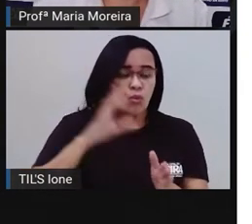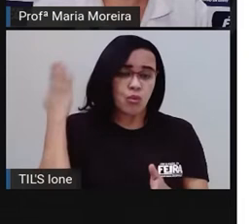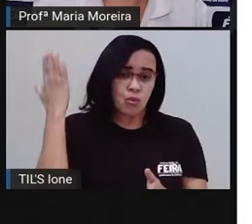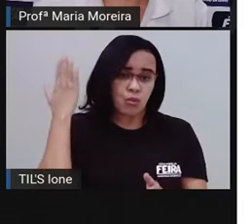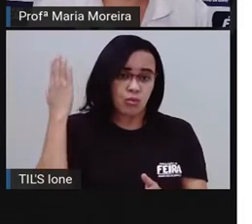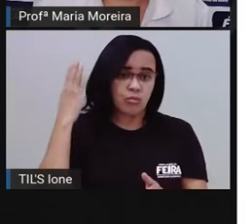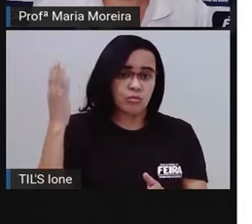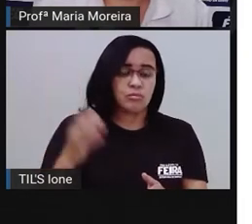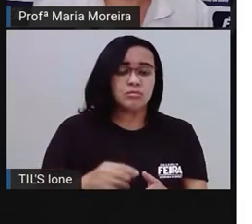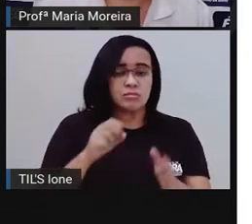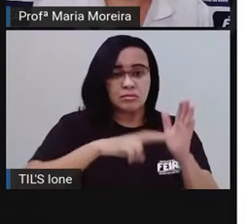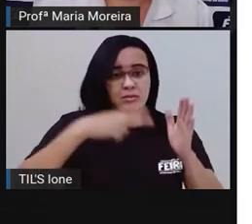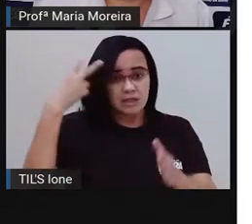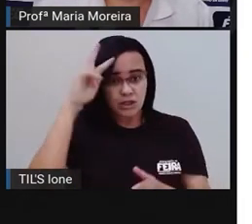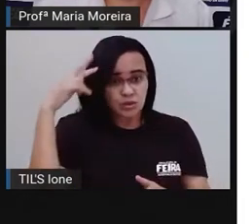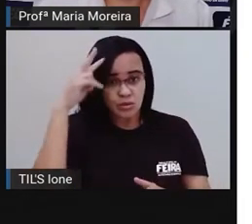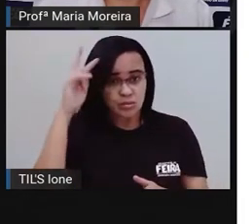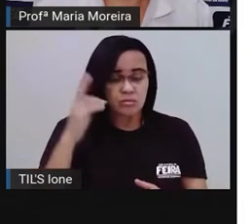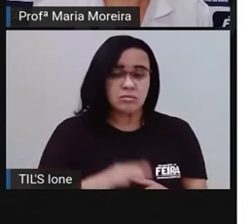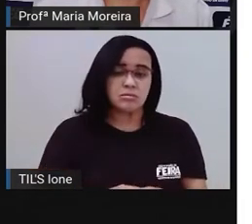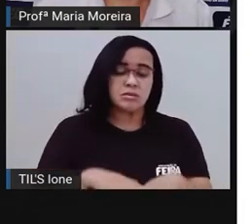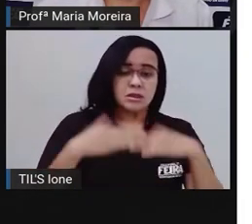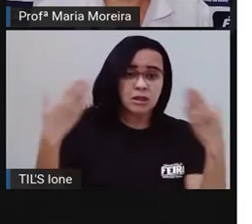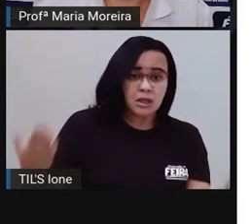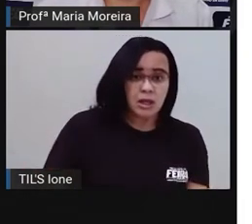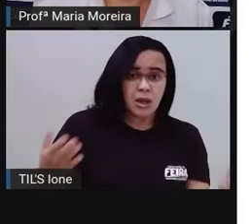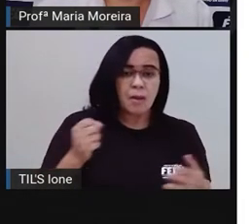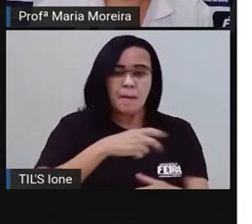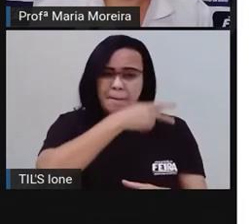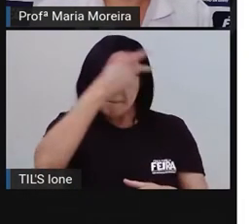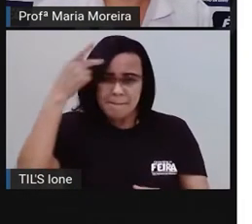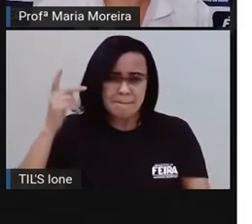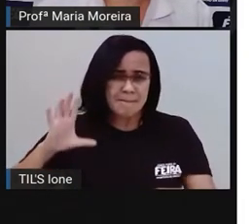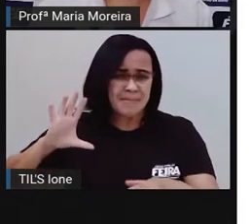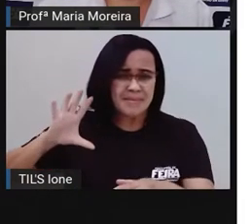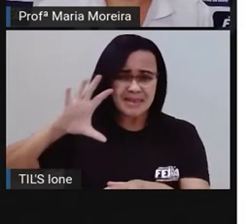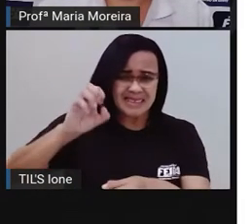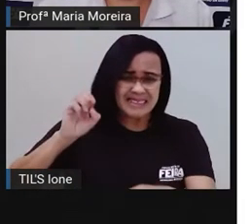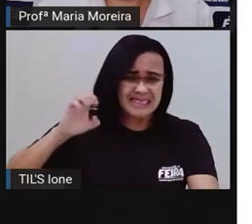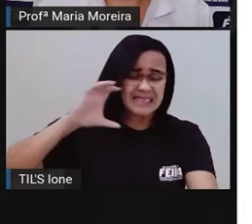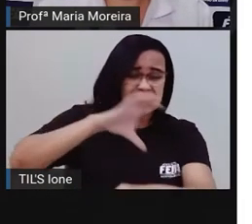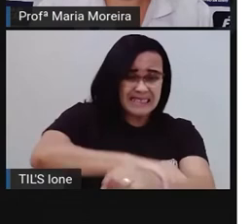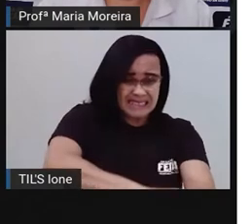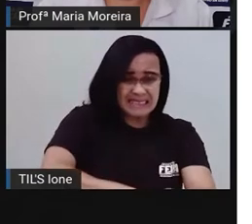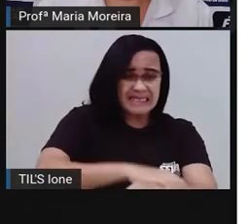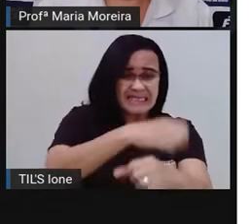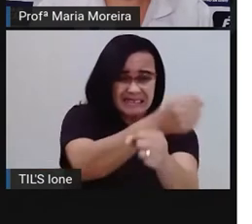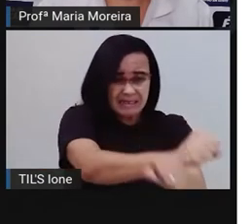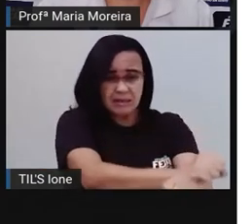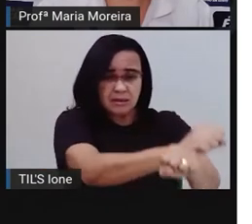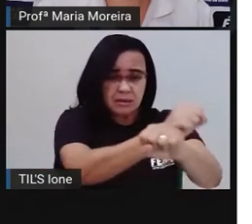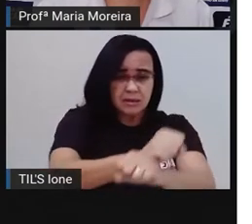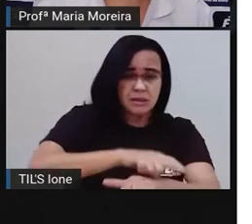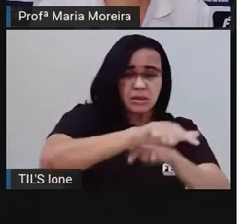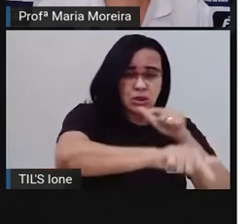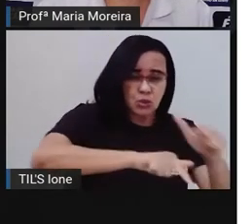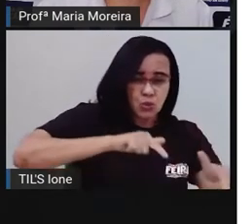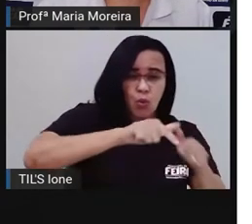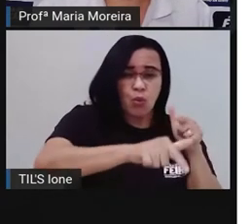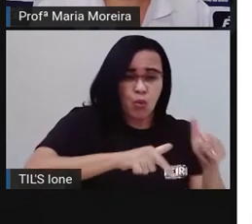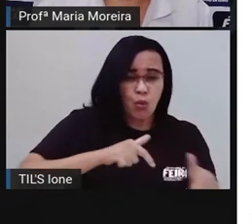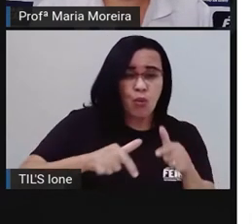que foram capturados pelos portugueses para trabalhar aqui no Brasil como escravos. Mesmo assim, eles